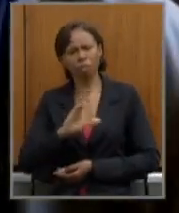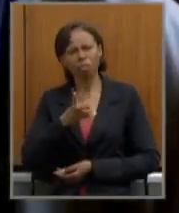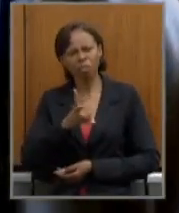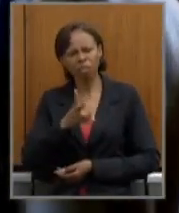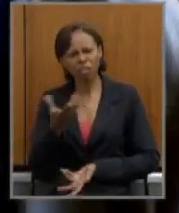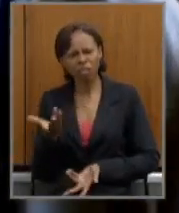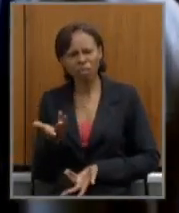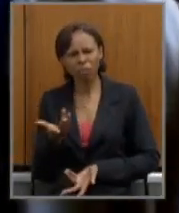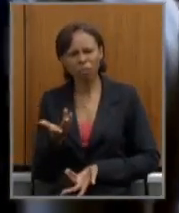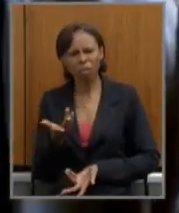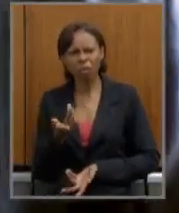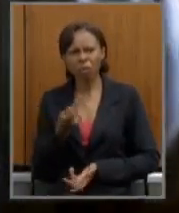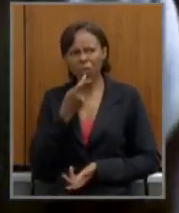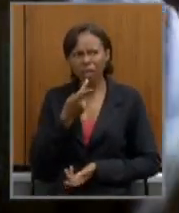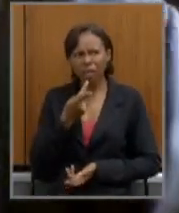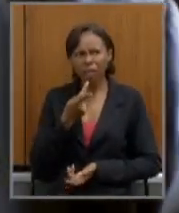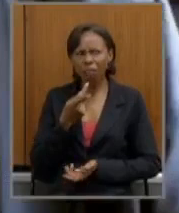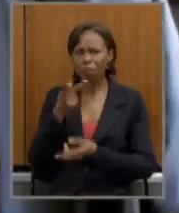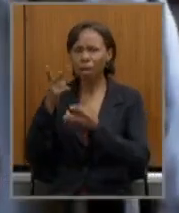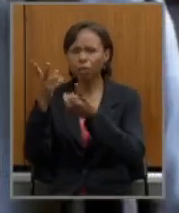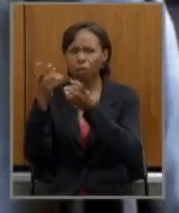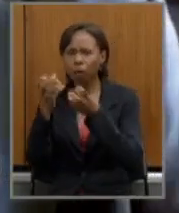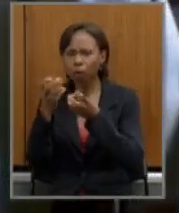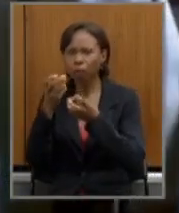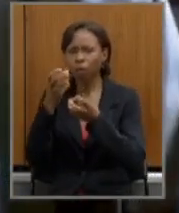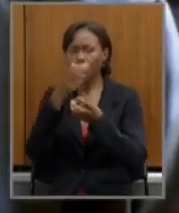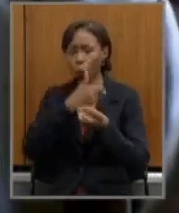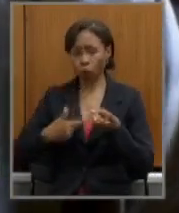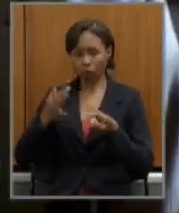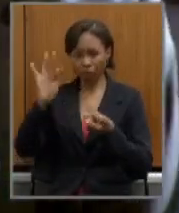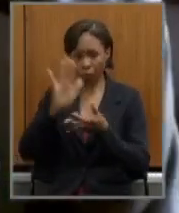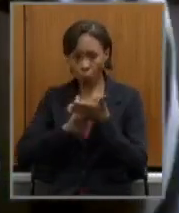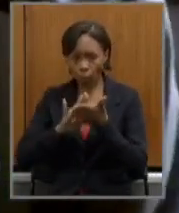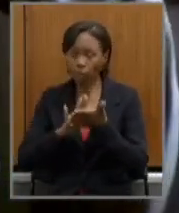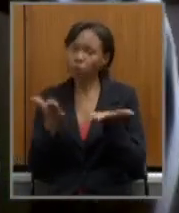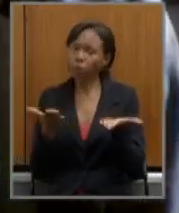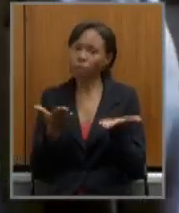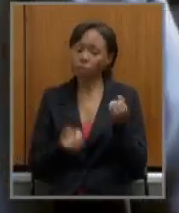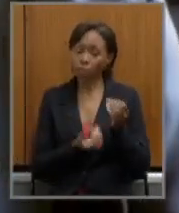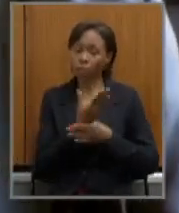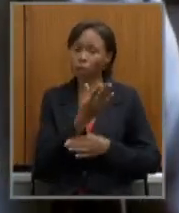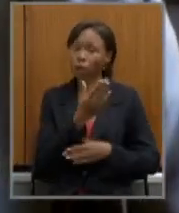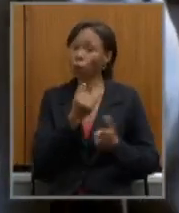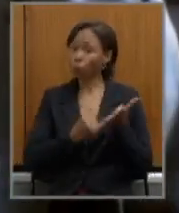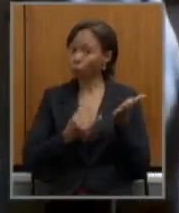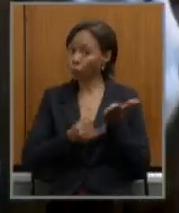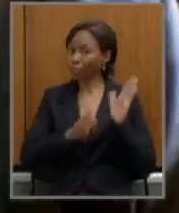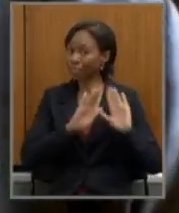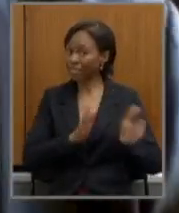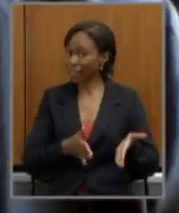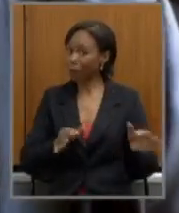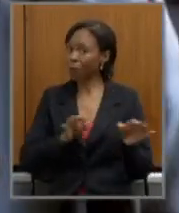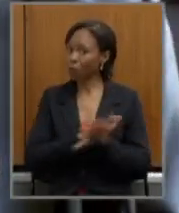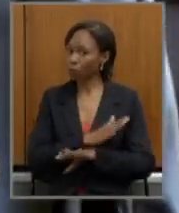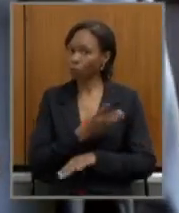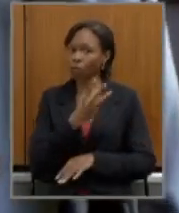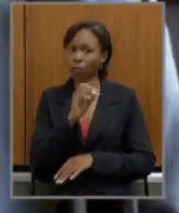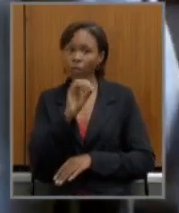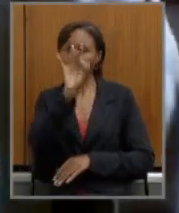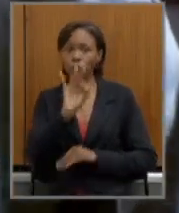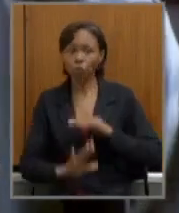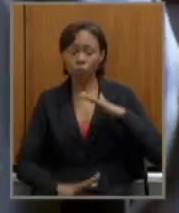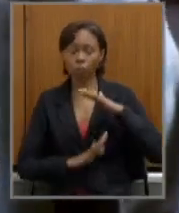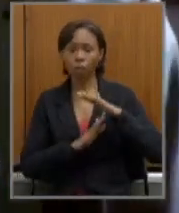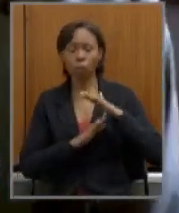consultar o governo federal sem mobilizar a base do governo agora implantar um imposto que já existe que já tem um teto que é 30% pode ser